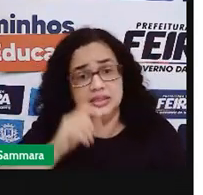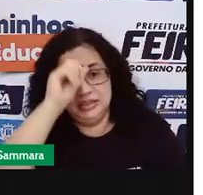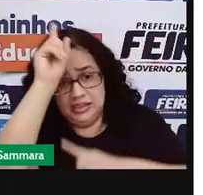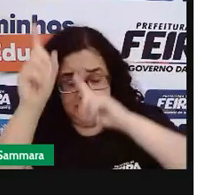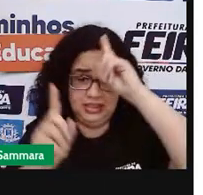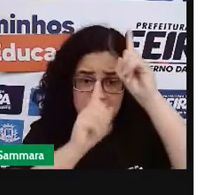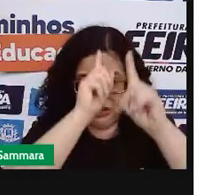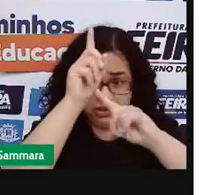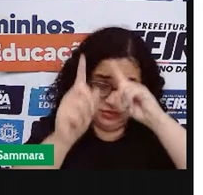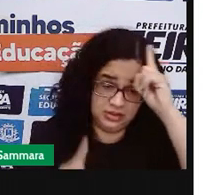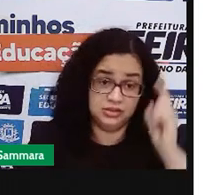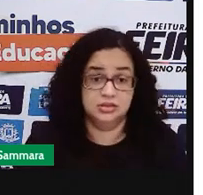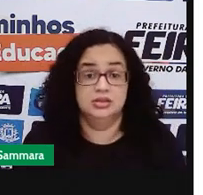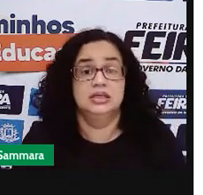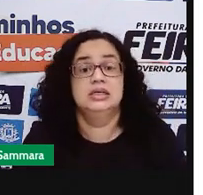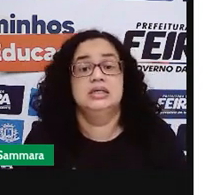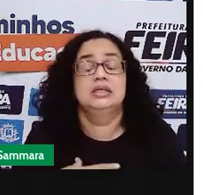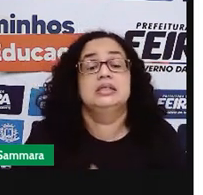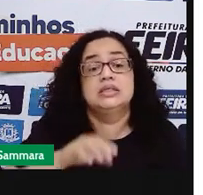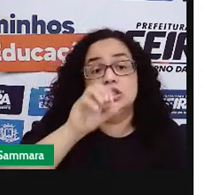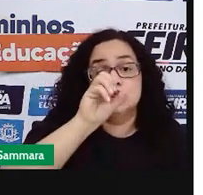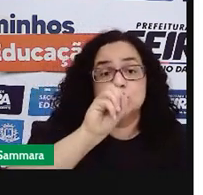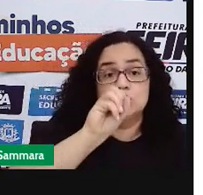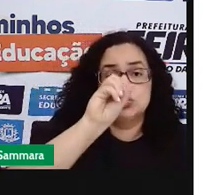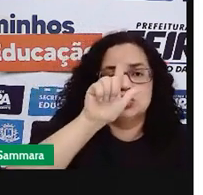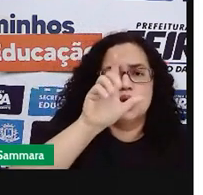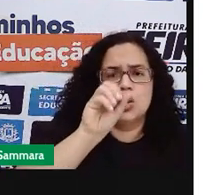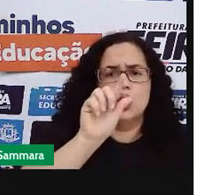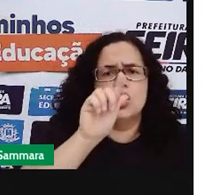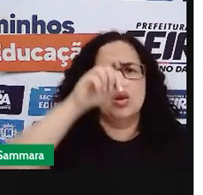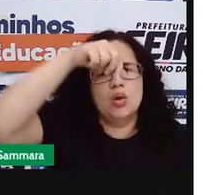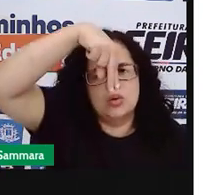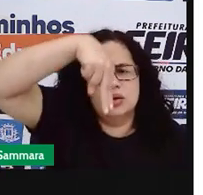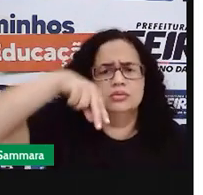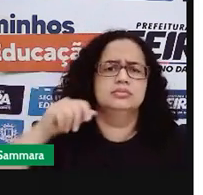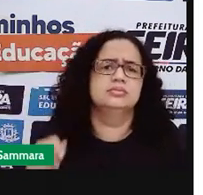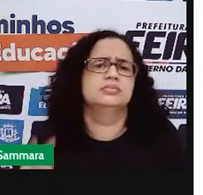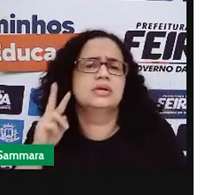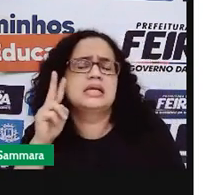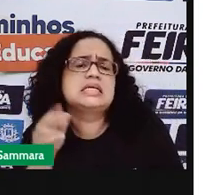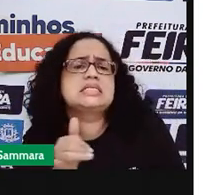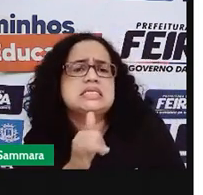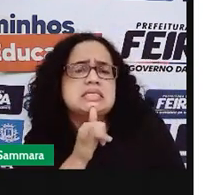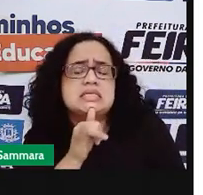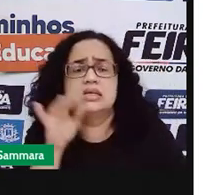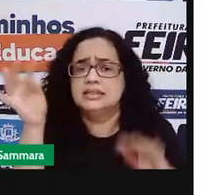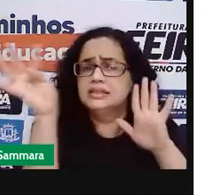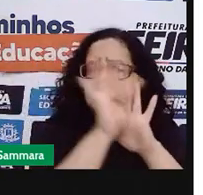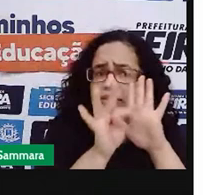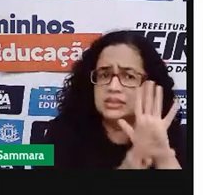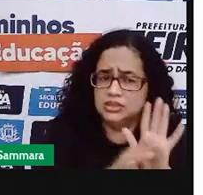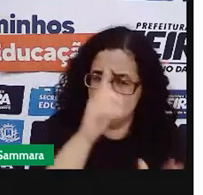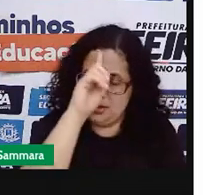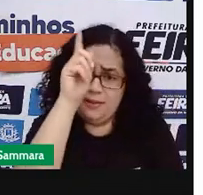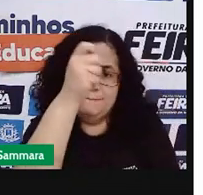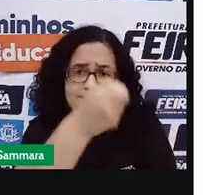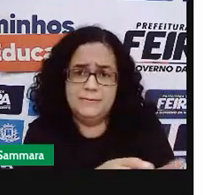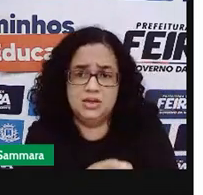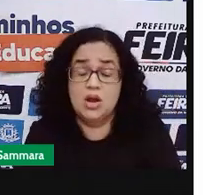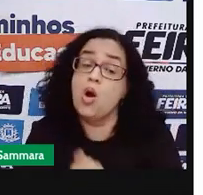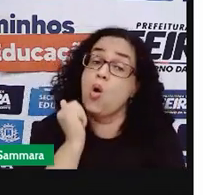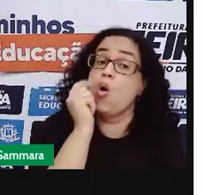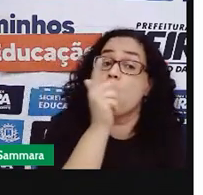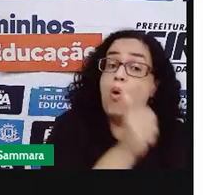criatividade, tem o slogan. Exemplos de texto no imperativo.